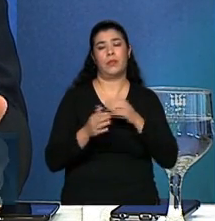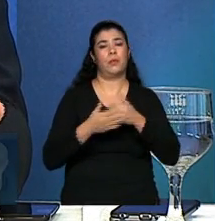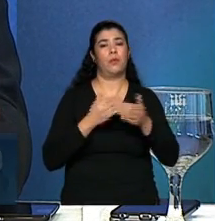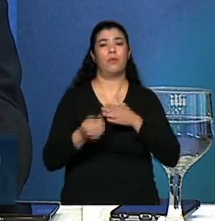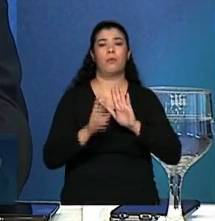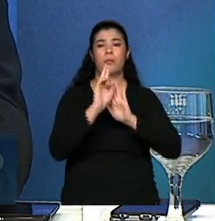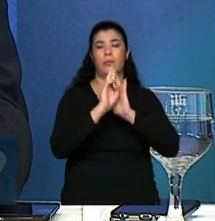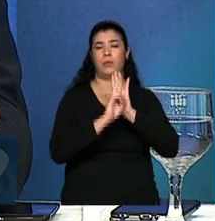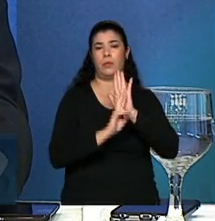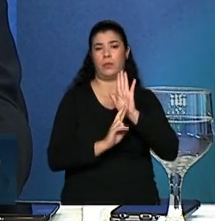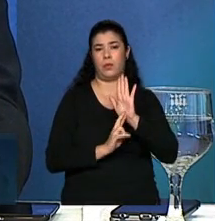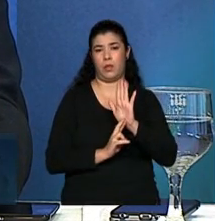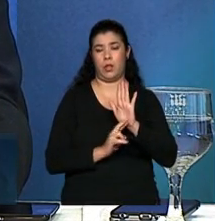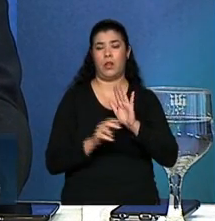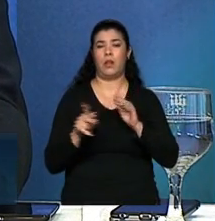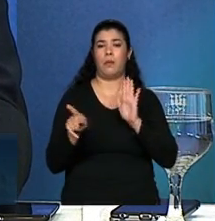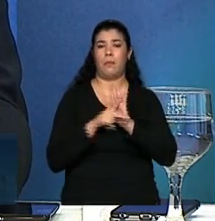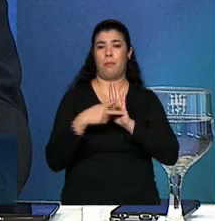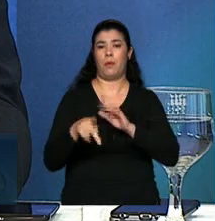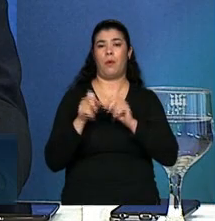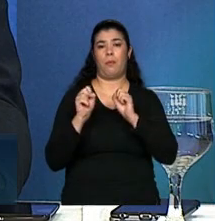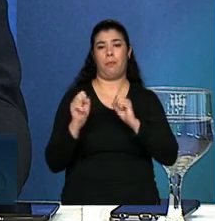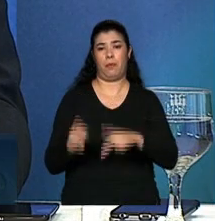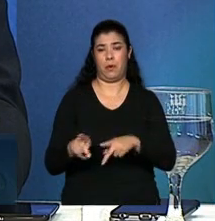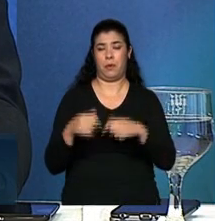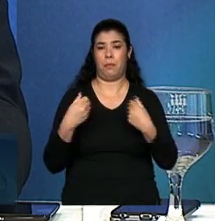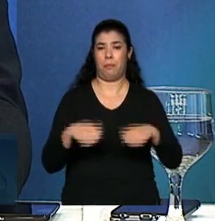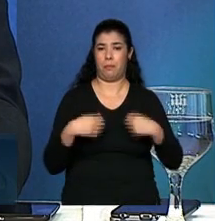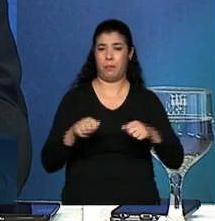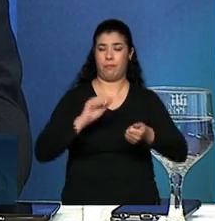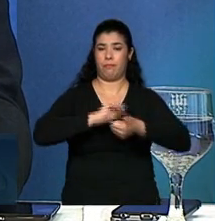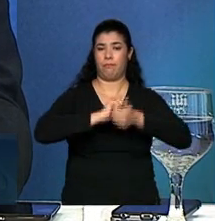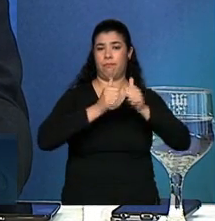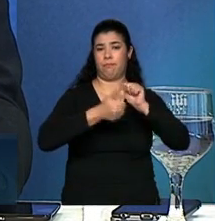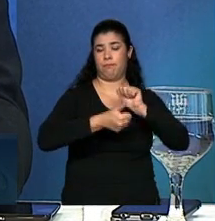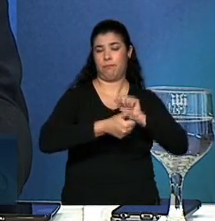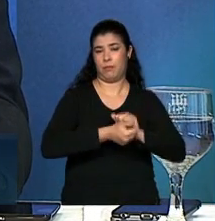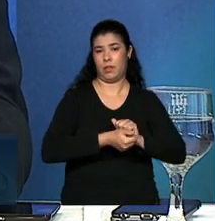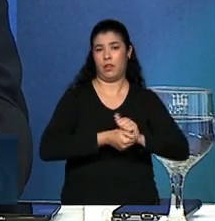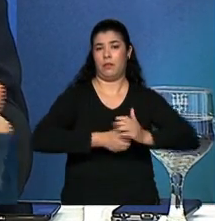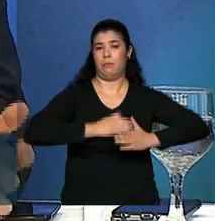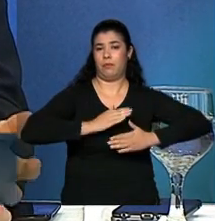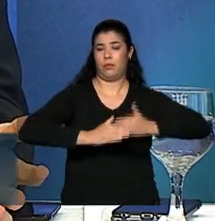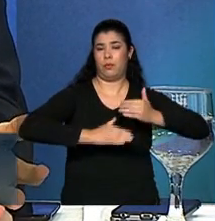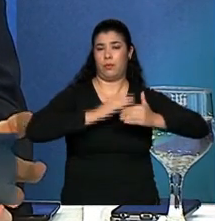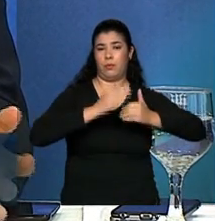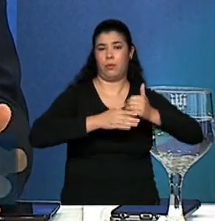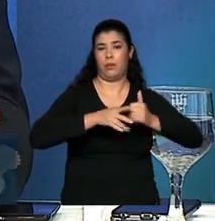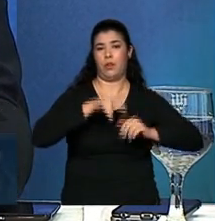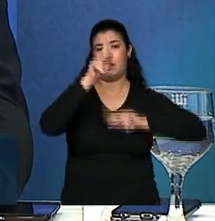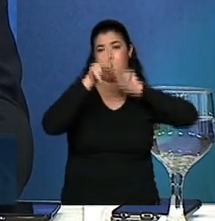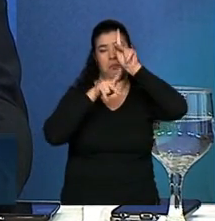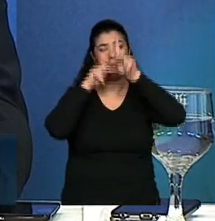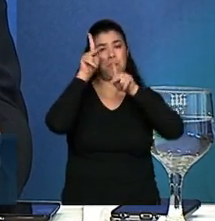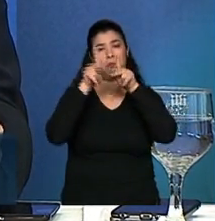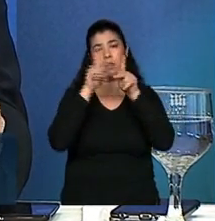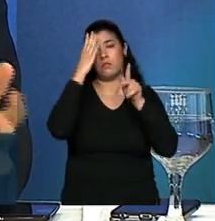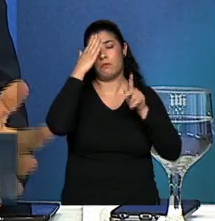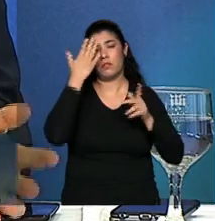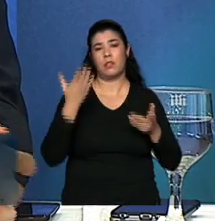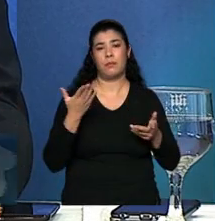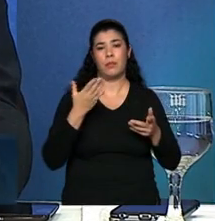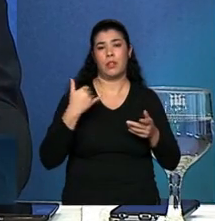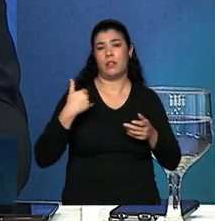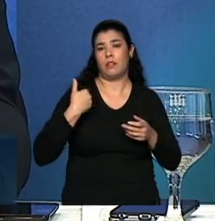regra de previdência ela deve ser capaz de se adaptar à evolução da população. A evolução